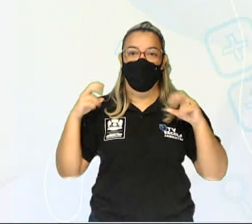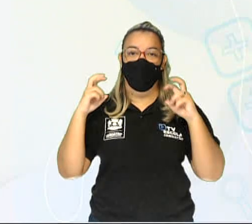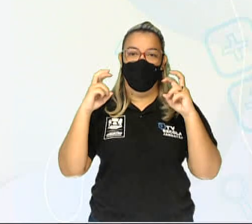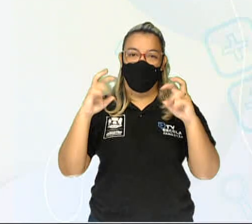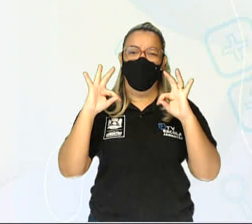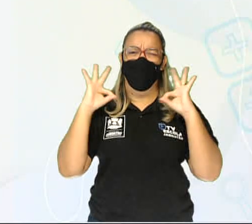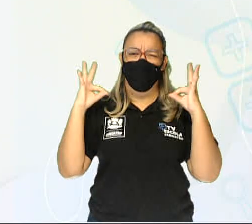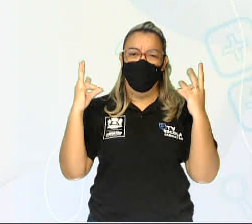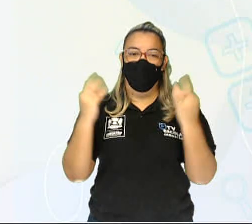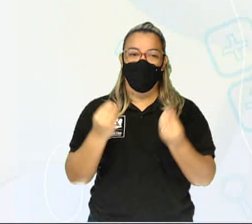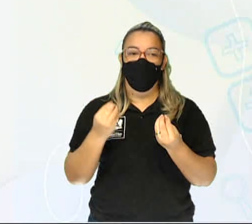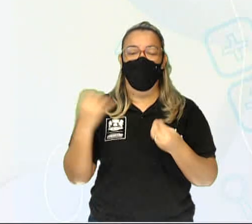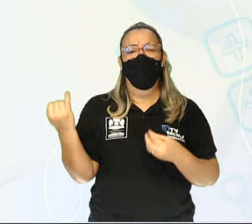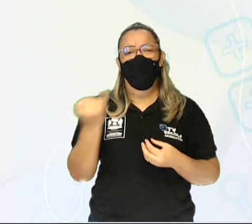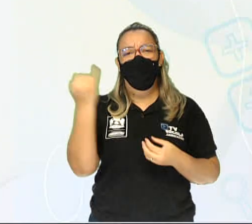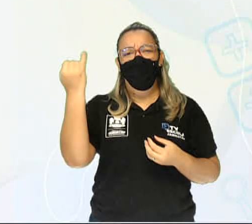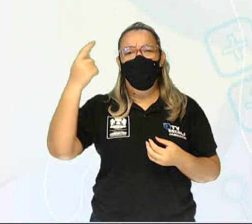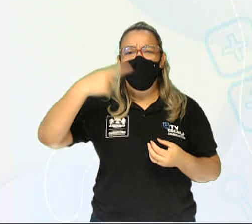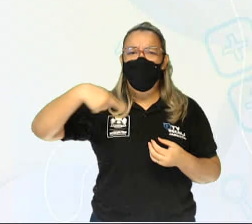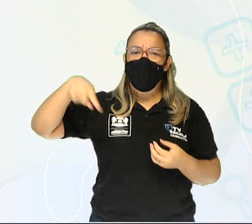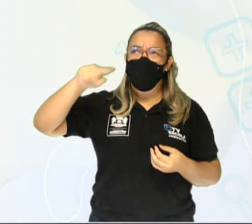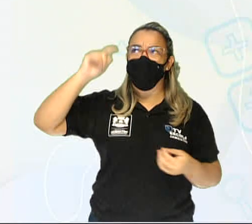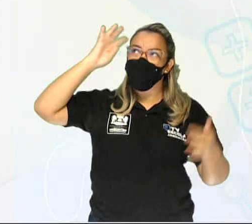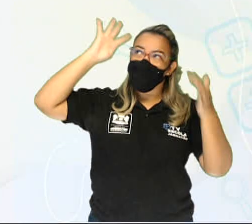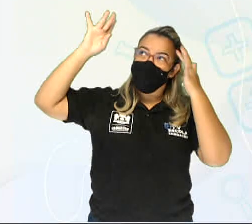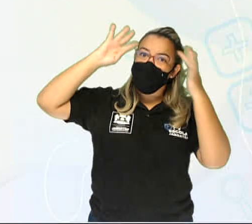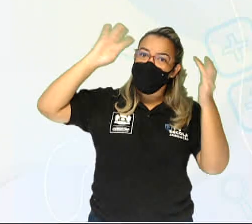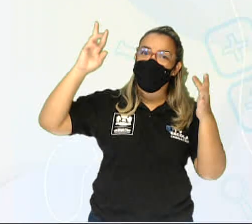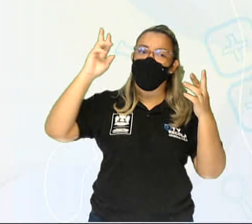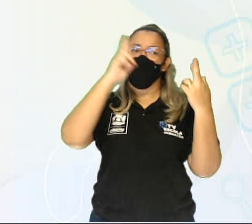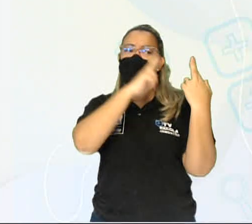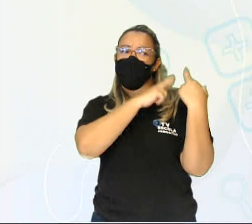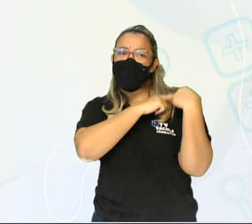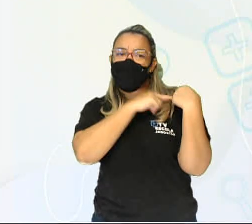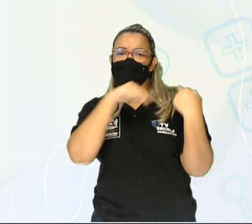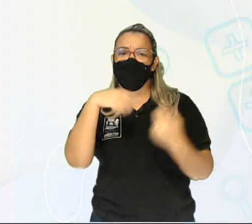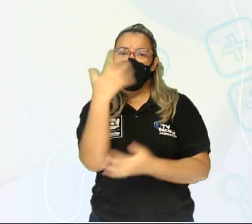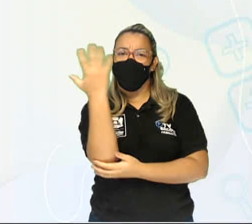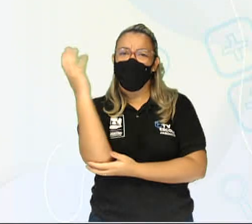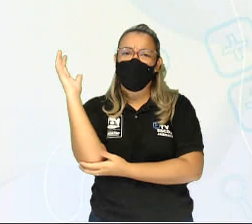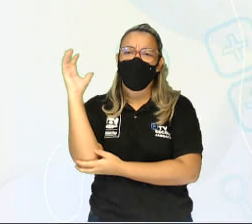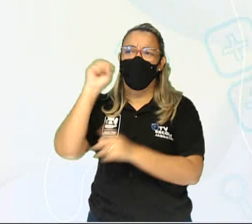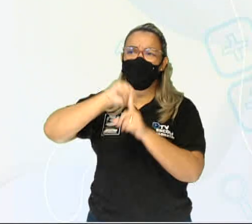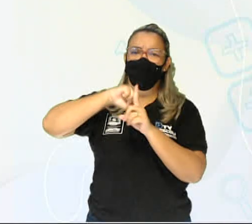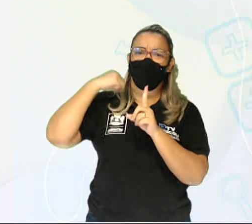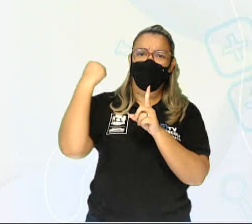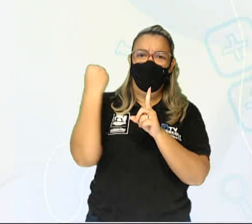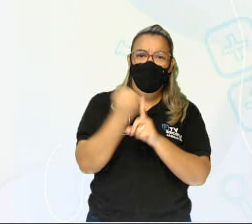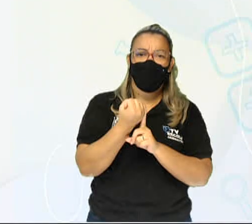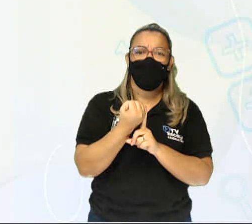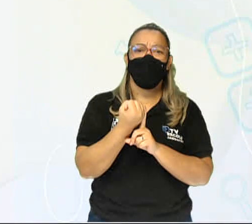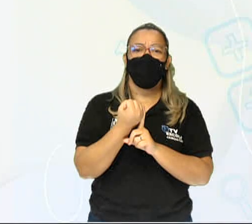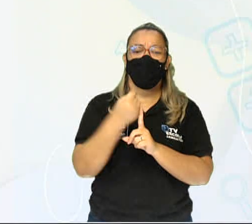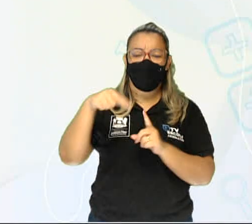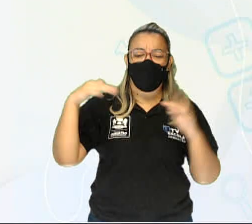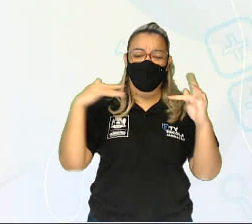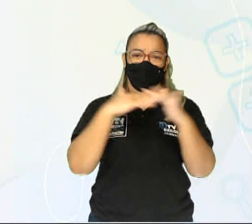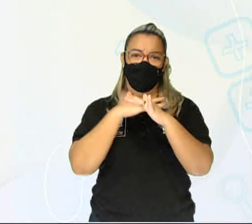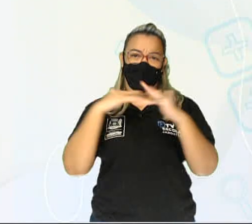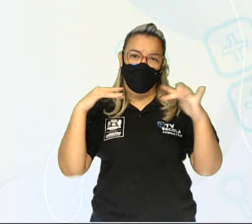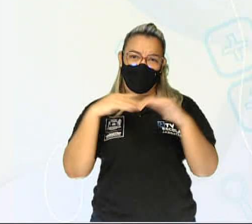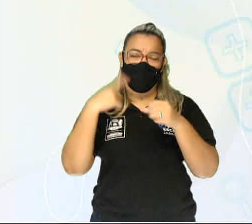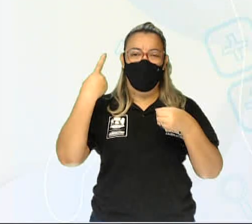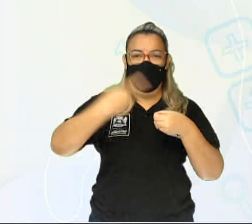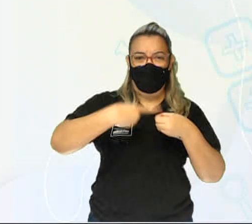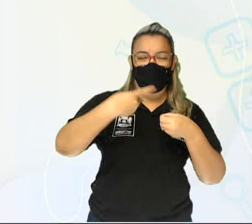E é importante a gente refletir sobre a nossa responsabilidade ambiental e social, com a nossa cidade, com o nosso bairro, com a